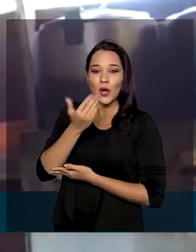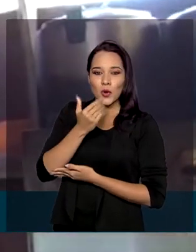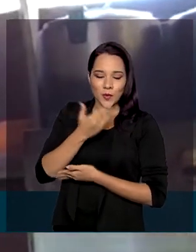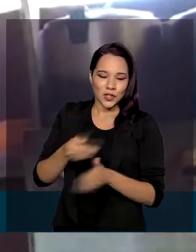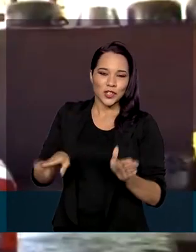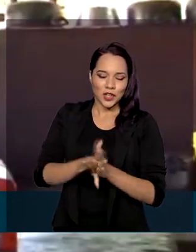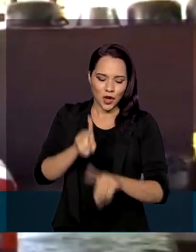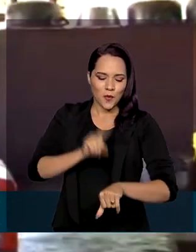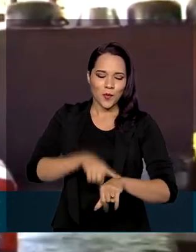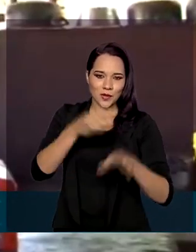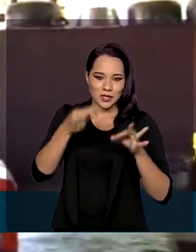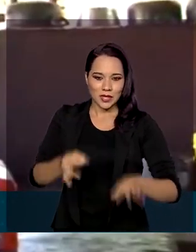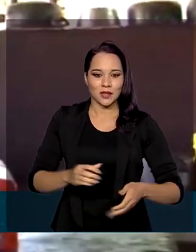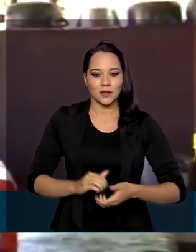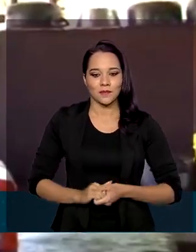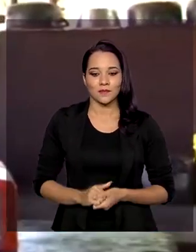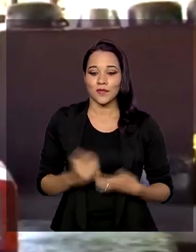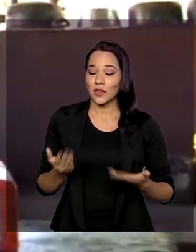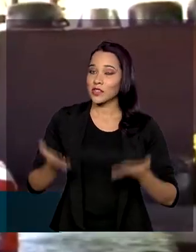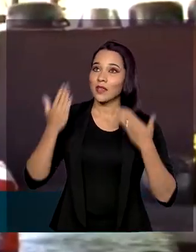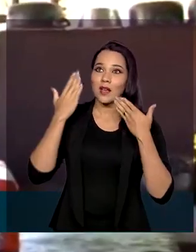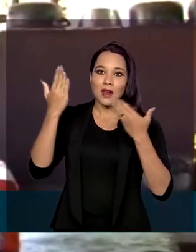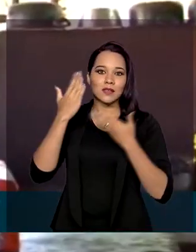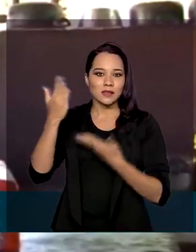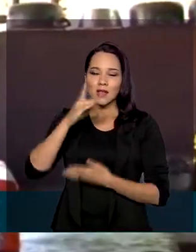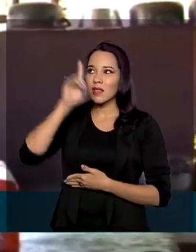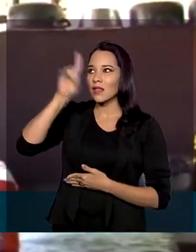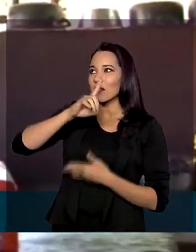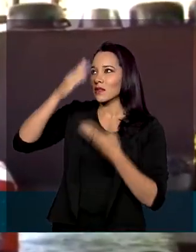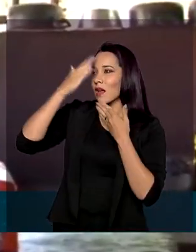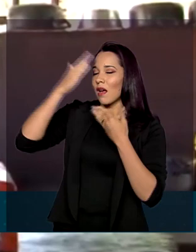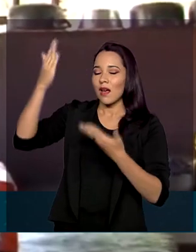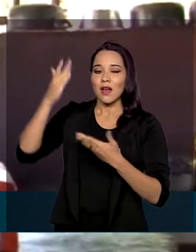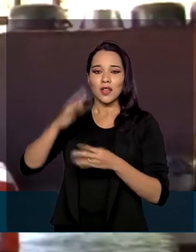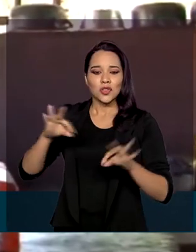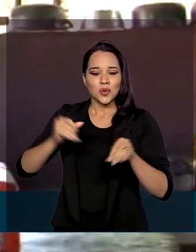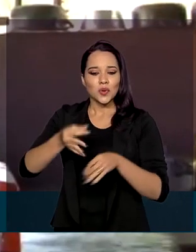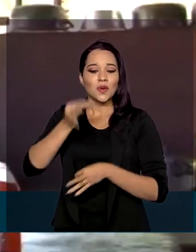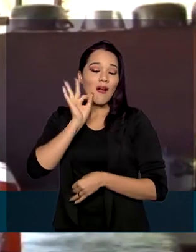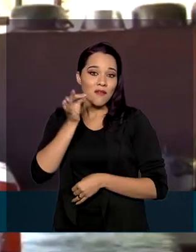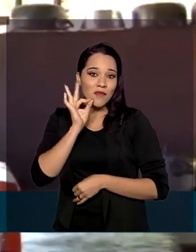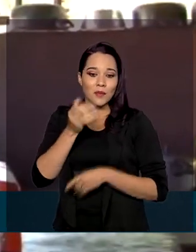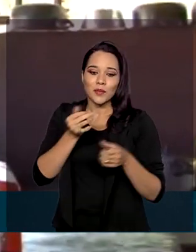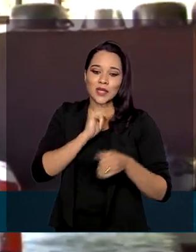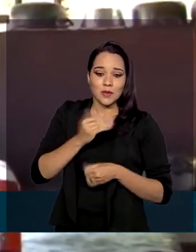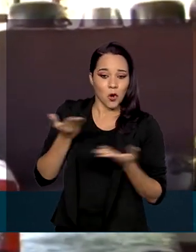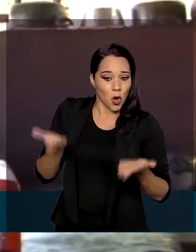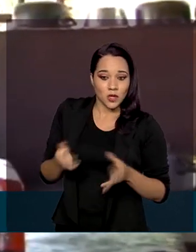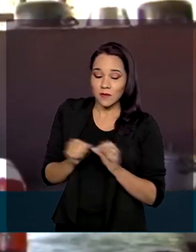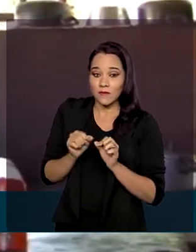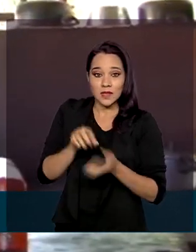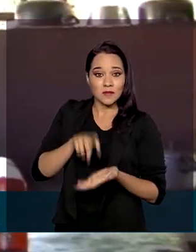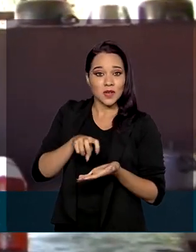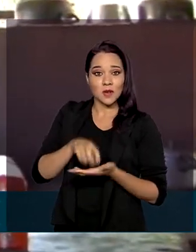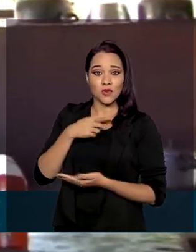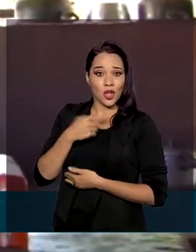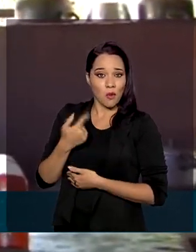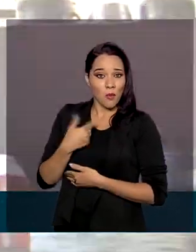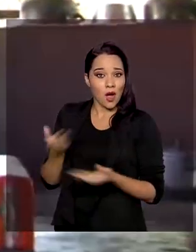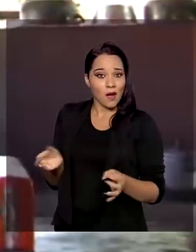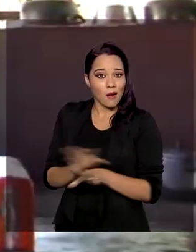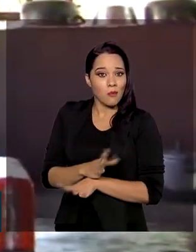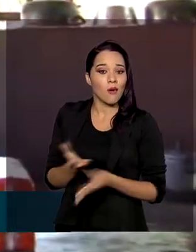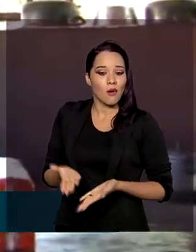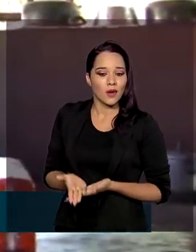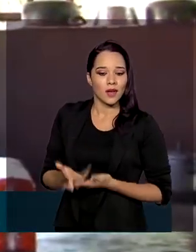boa hora. Tudo a gente dá graças a Deus, né? Porque tudo que chega, o café, por exemplo, hoje eu não fiz pela manhã porque o meu tinha acabado,